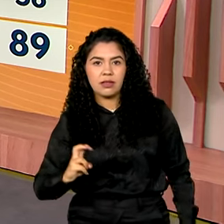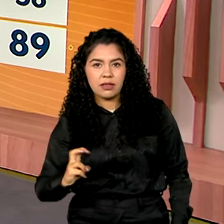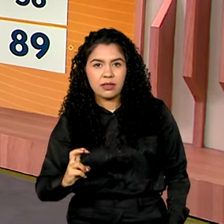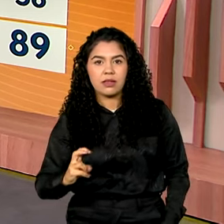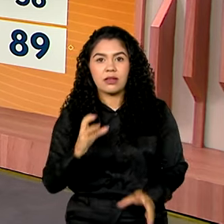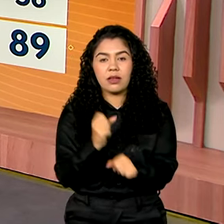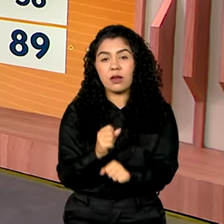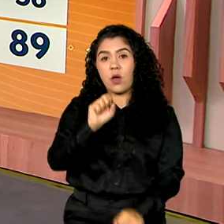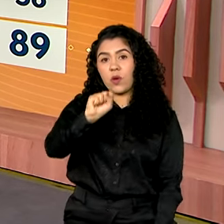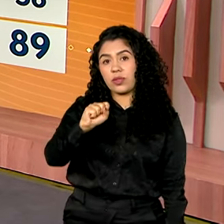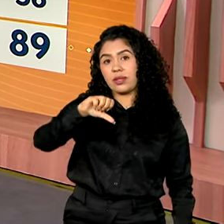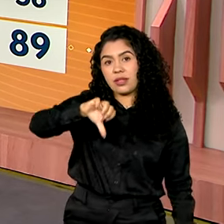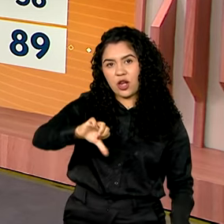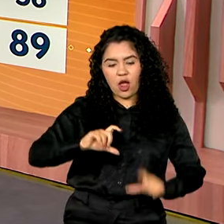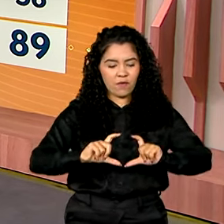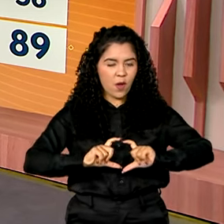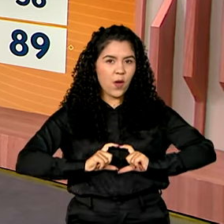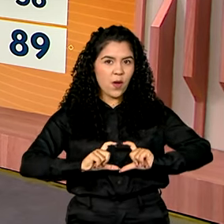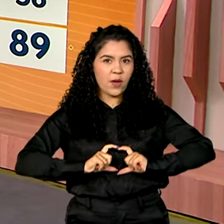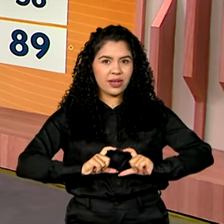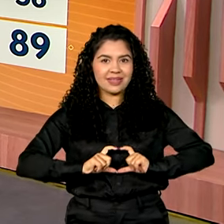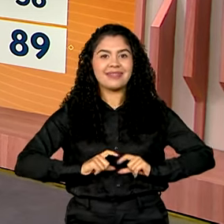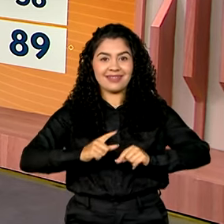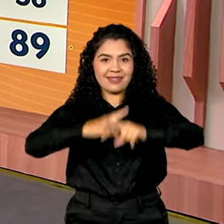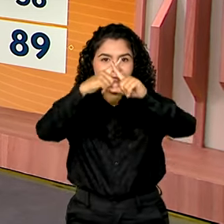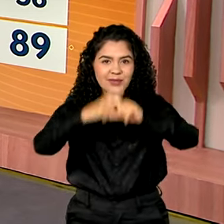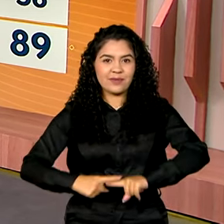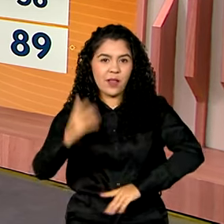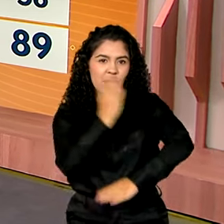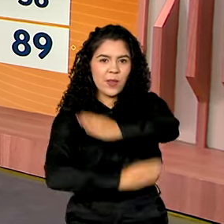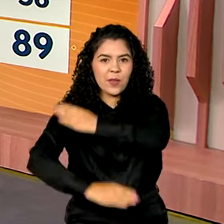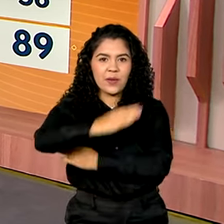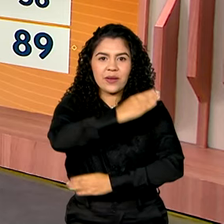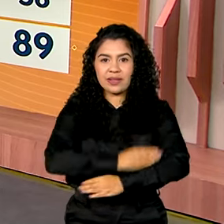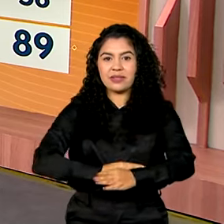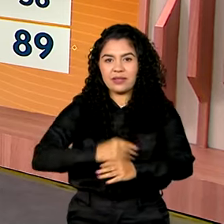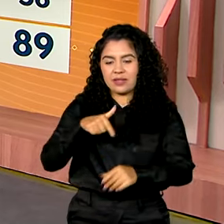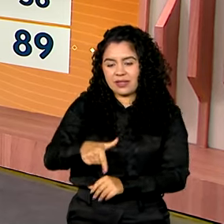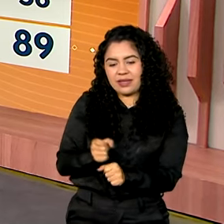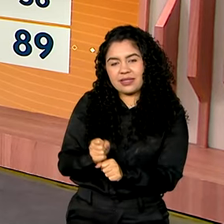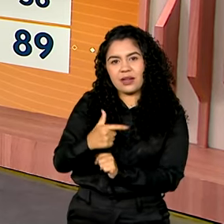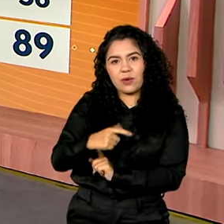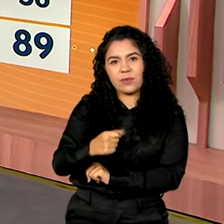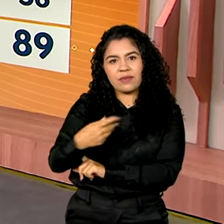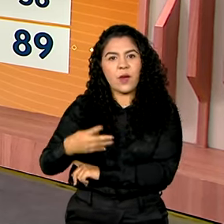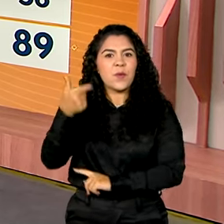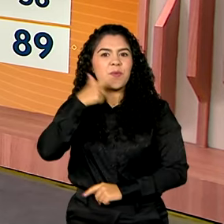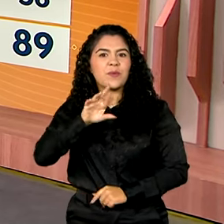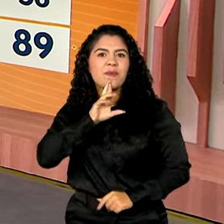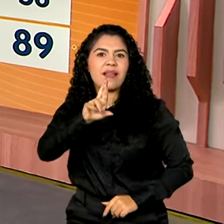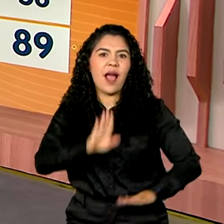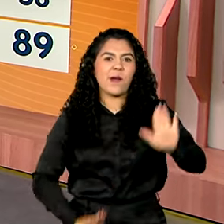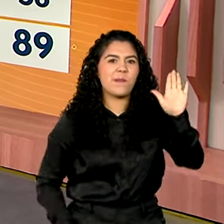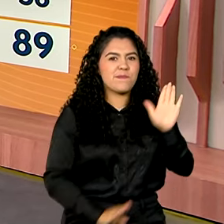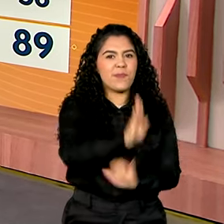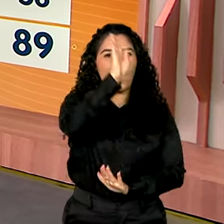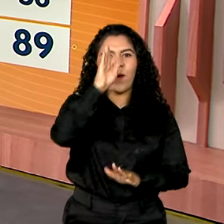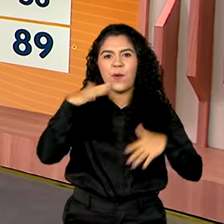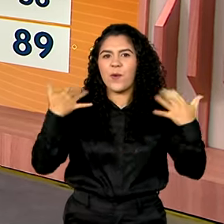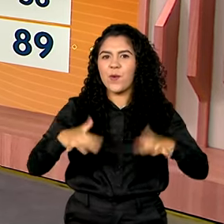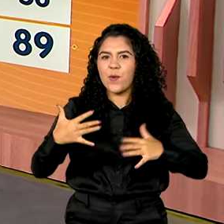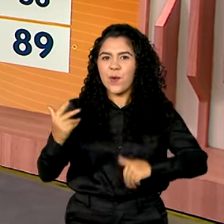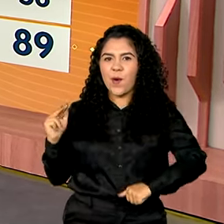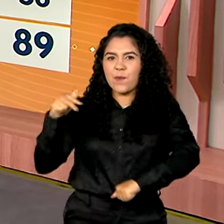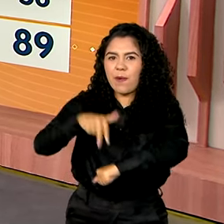89 medalhas nos Jogos Paralímpicos de Paris 2024, batendo então um recorde de pódios, que era de